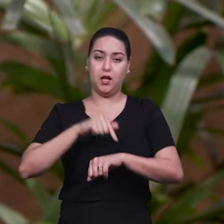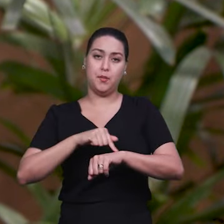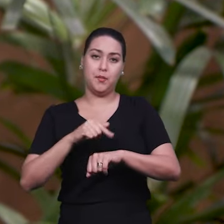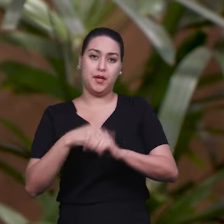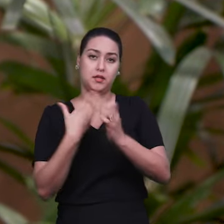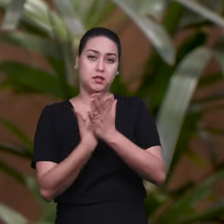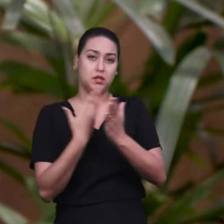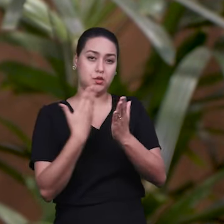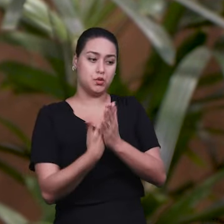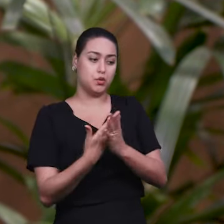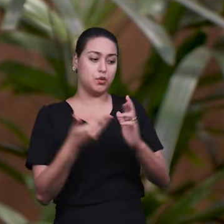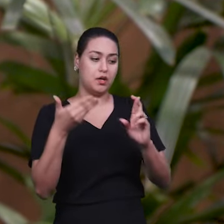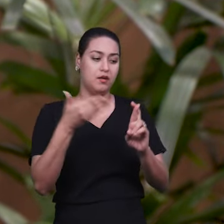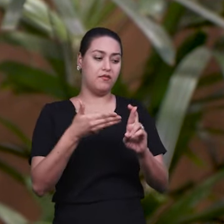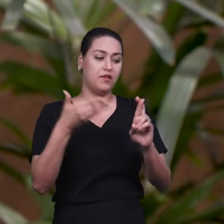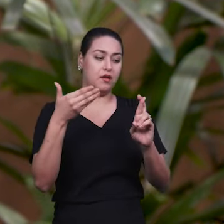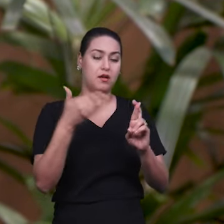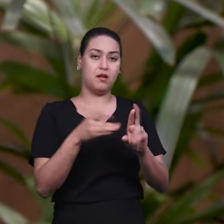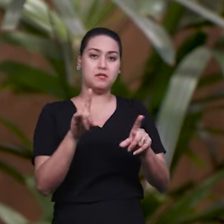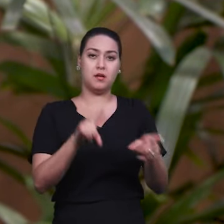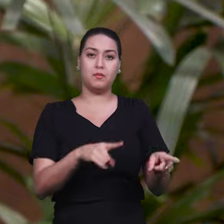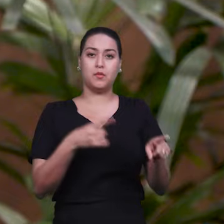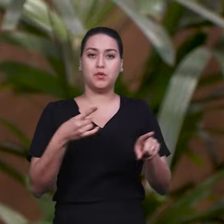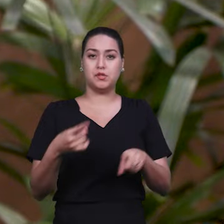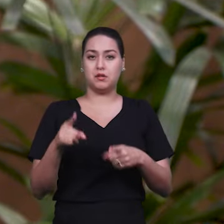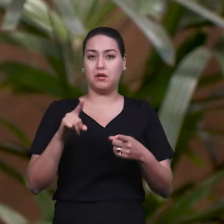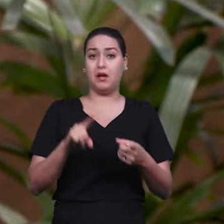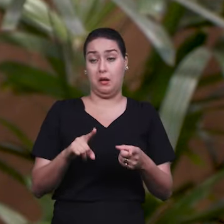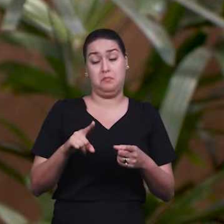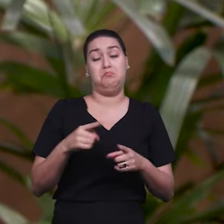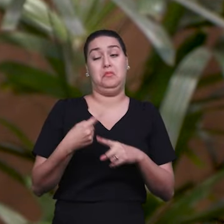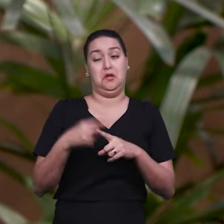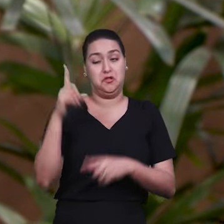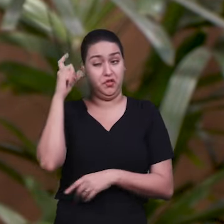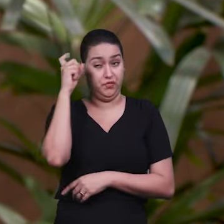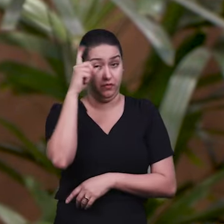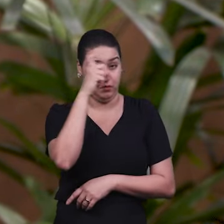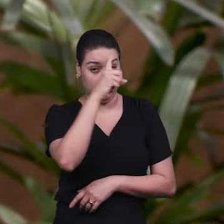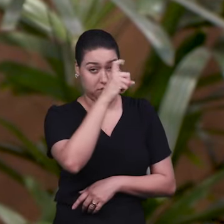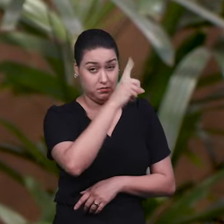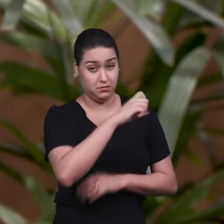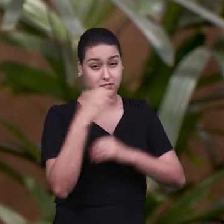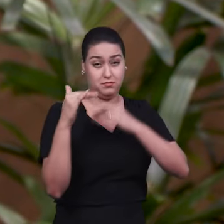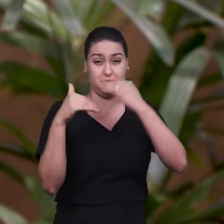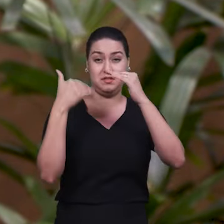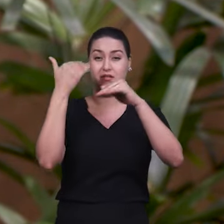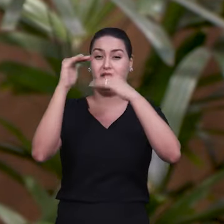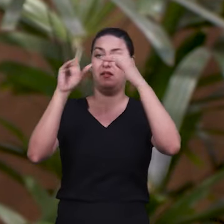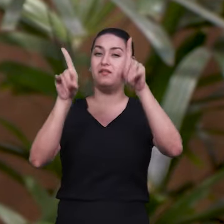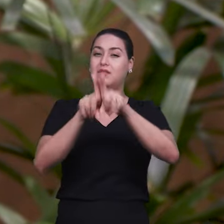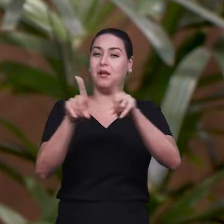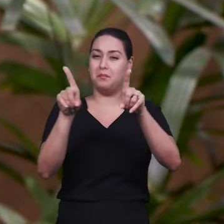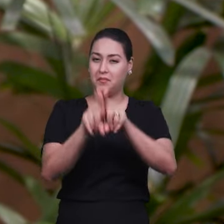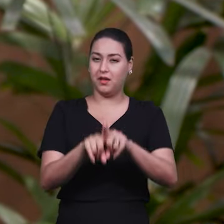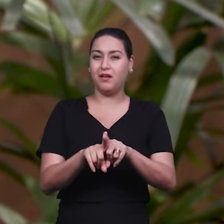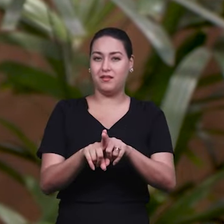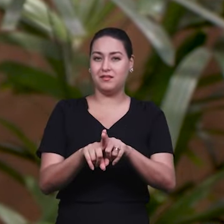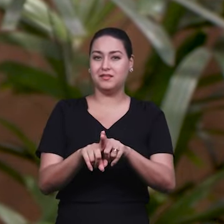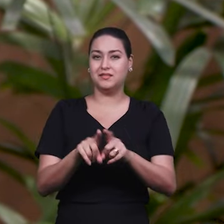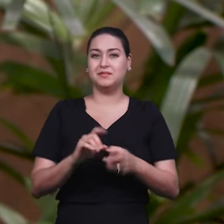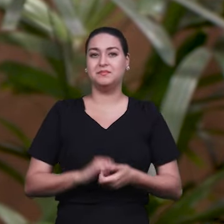aquela referência musical complexa, né? vai desenvolvendo também essa parte da auditiva.